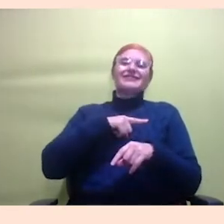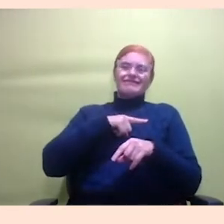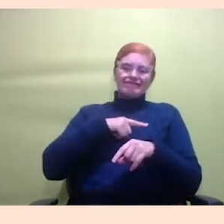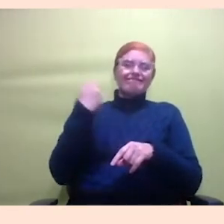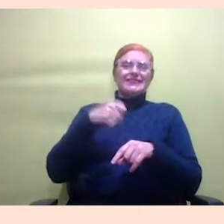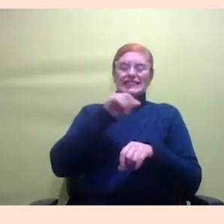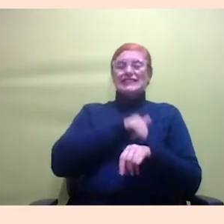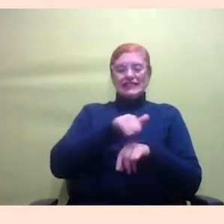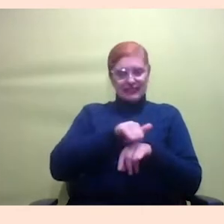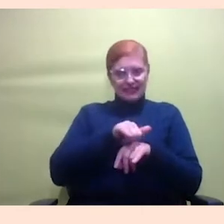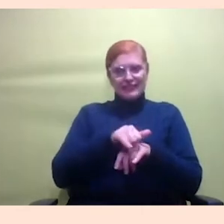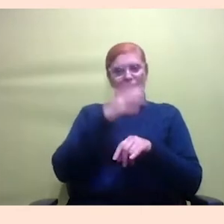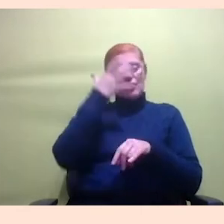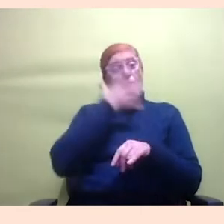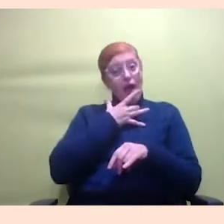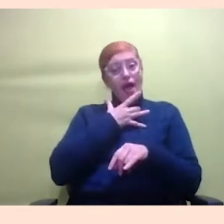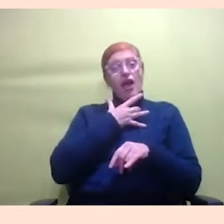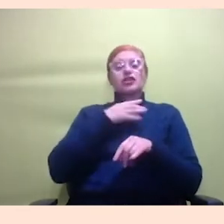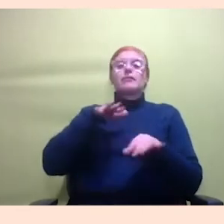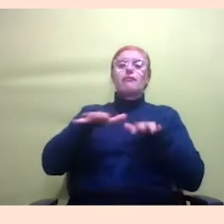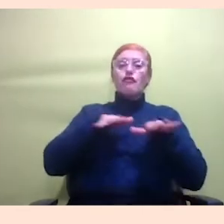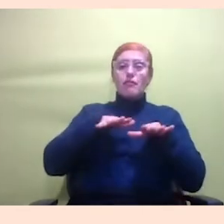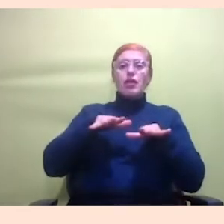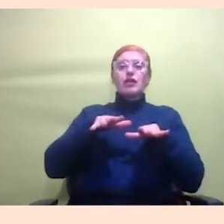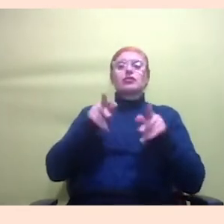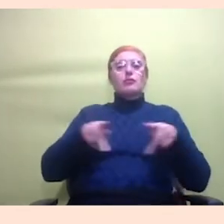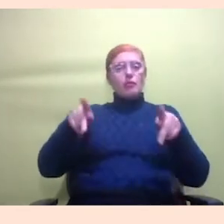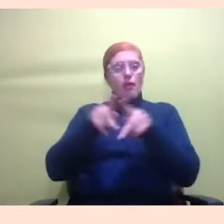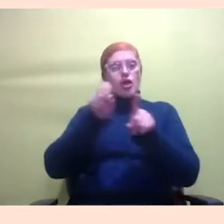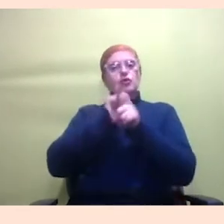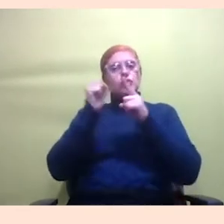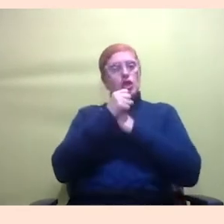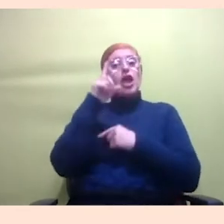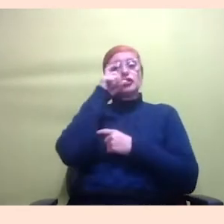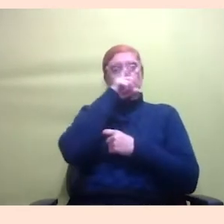nossa, isso de movimento popular e movimento social é muito difícil de dar conta, sabe?